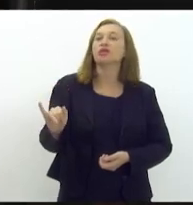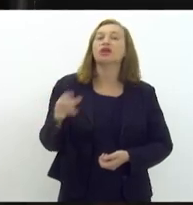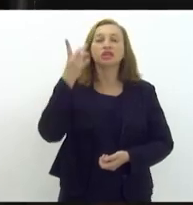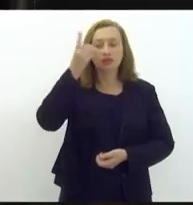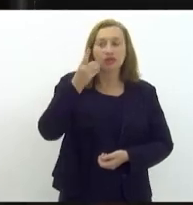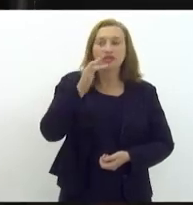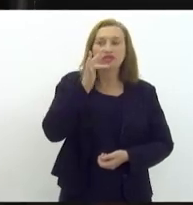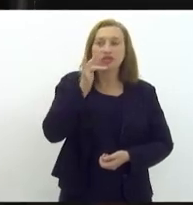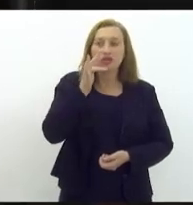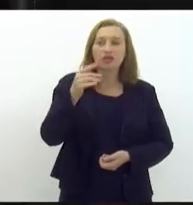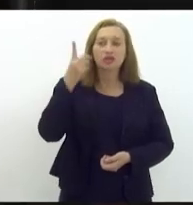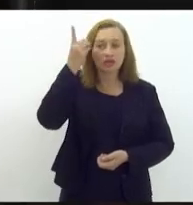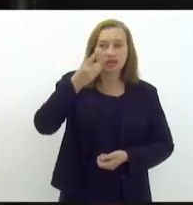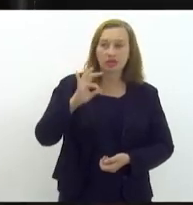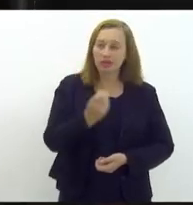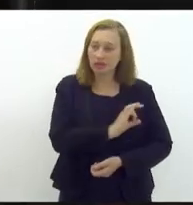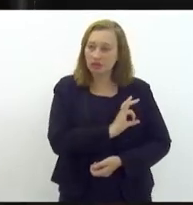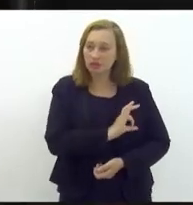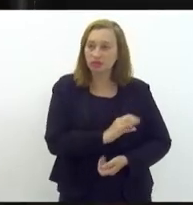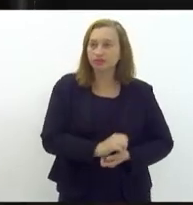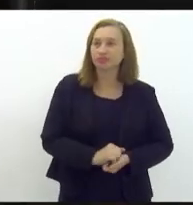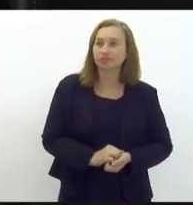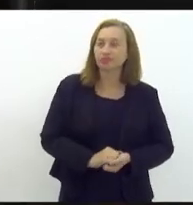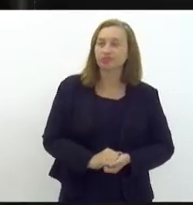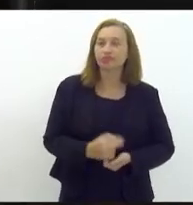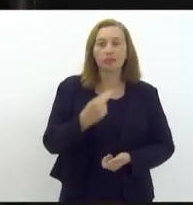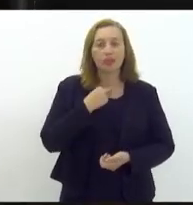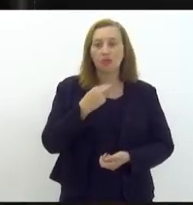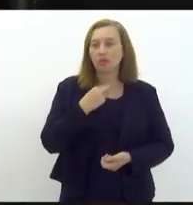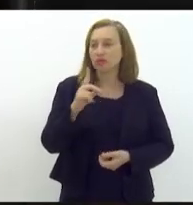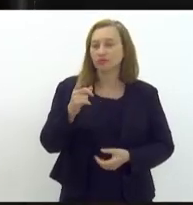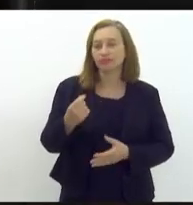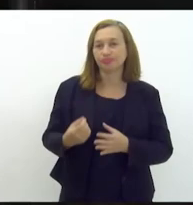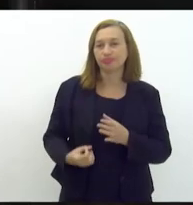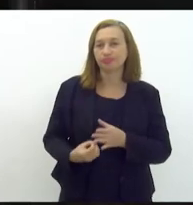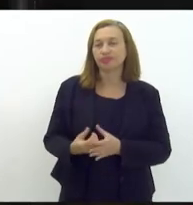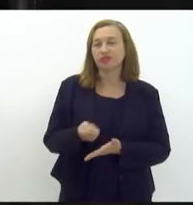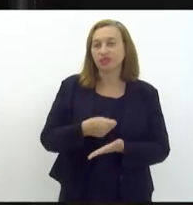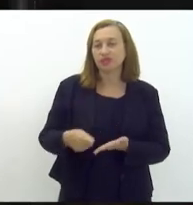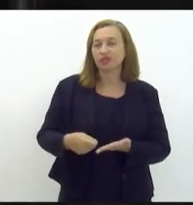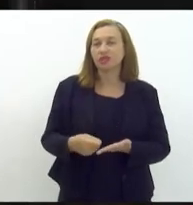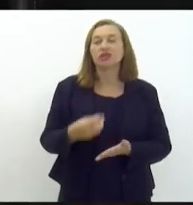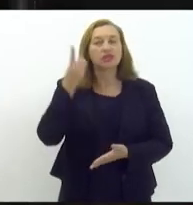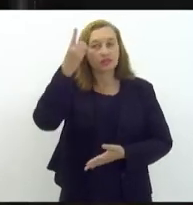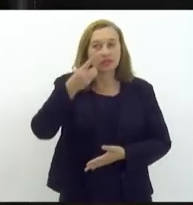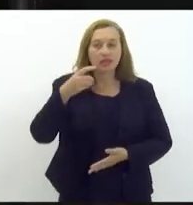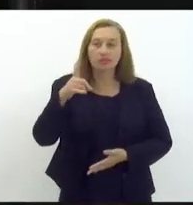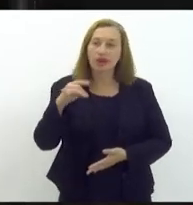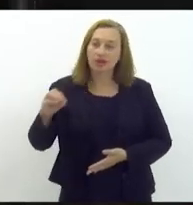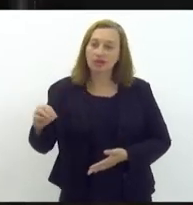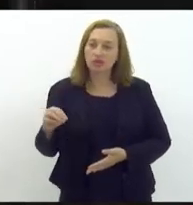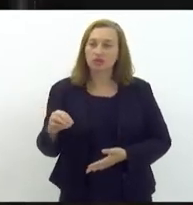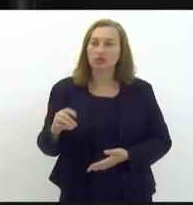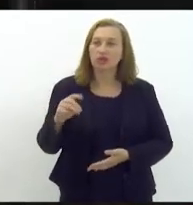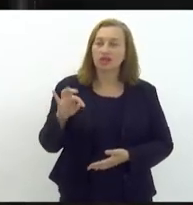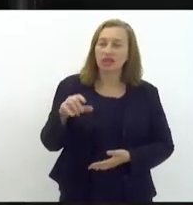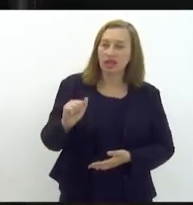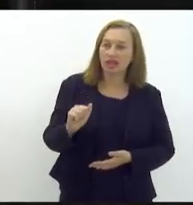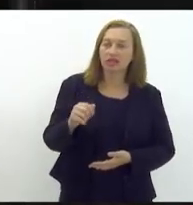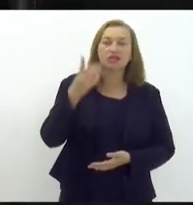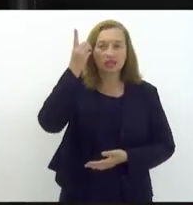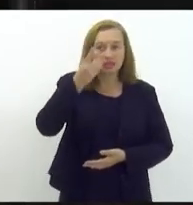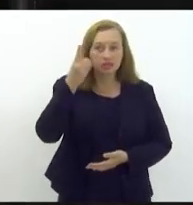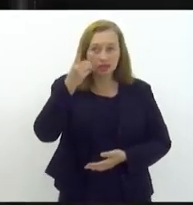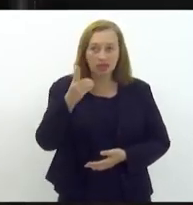Neto. Deputada Marta Rocha. Não pode que é autora. Deputado Márcio Canela. Deputado Doutor